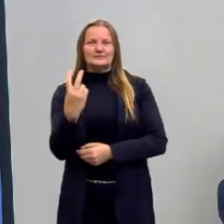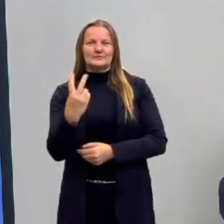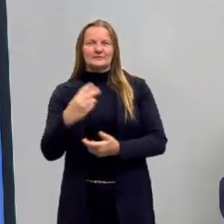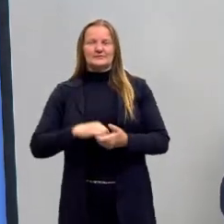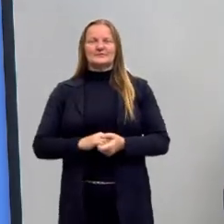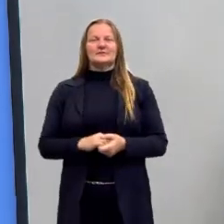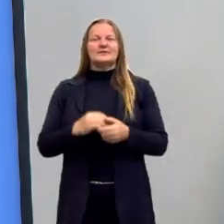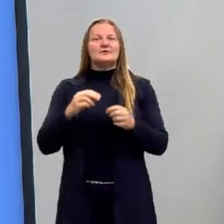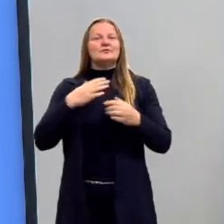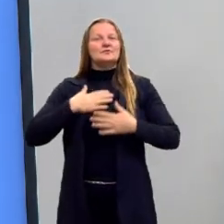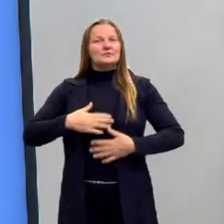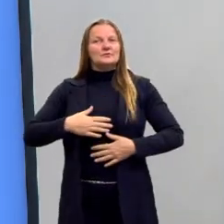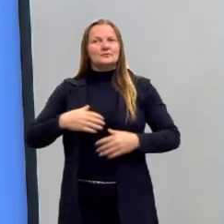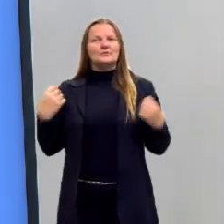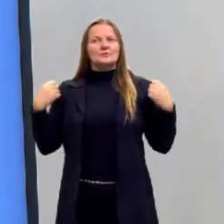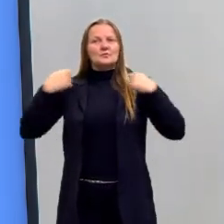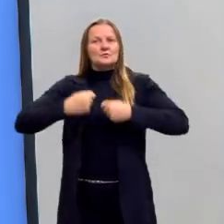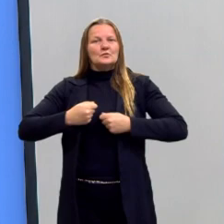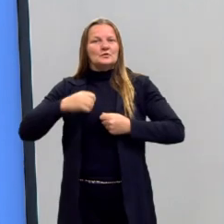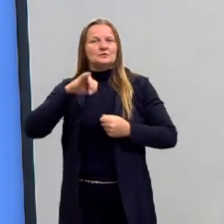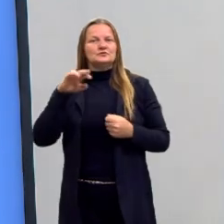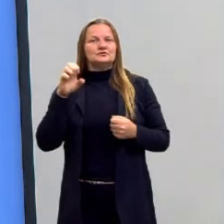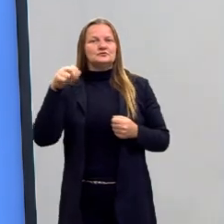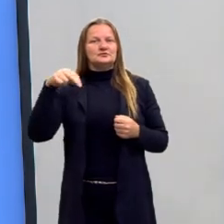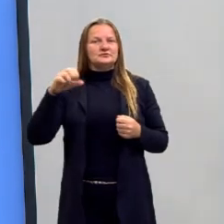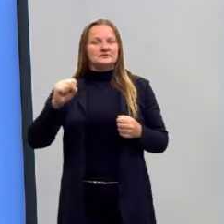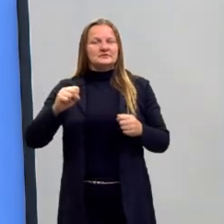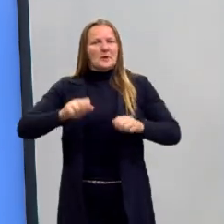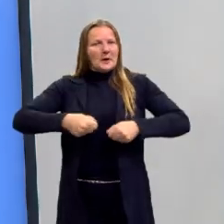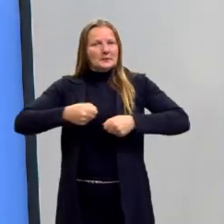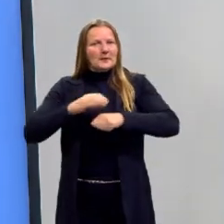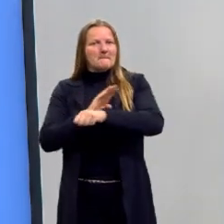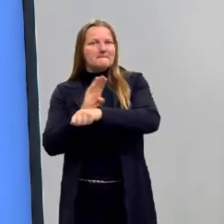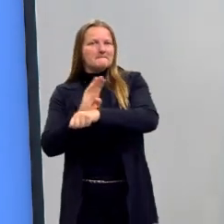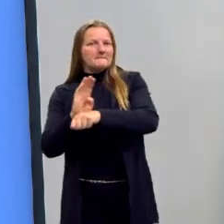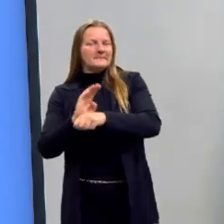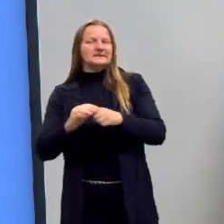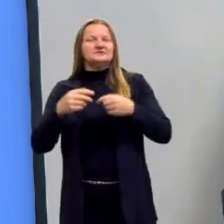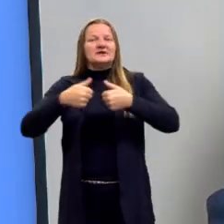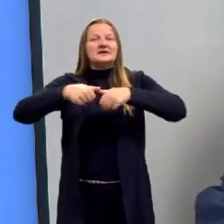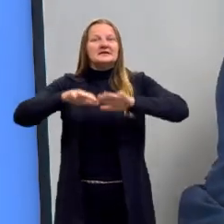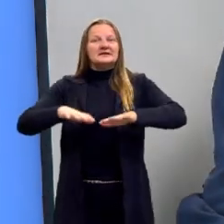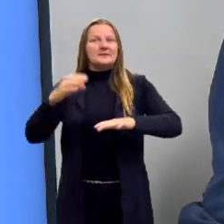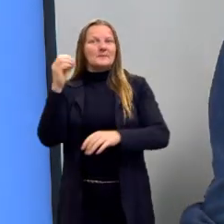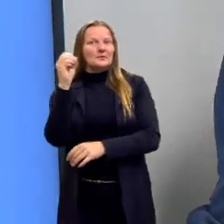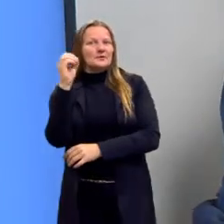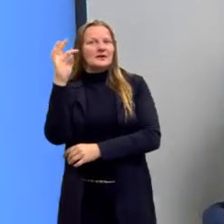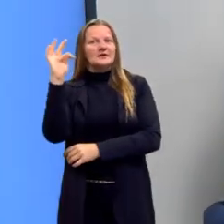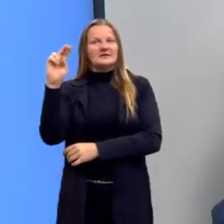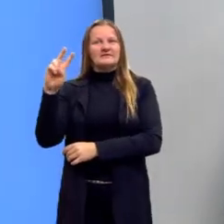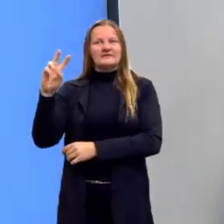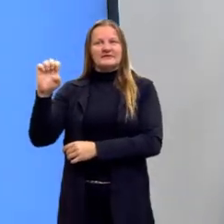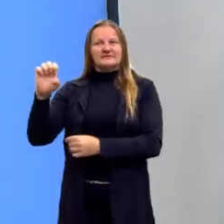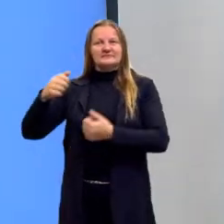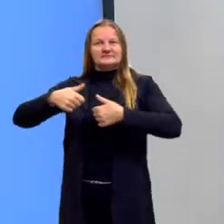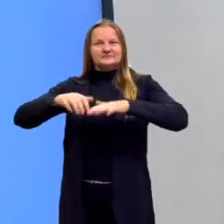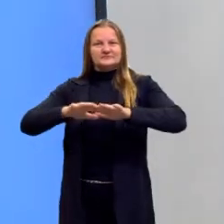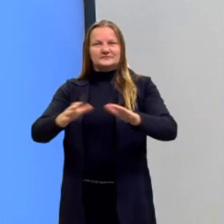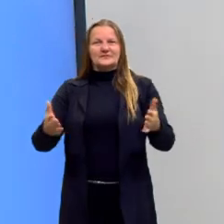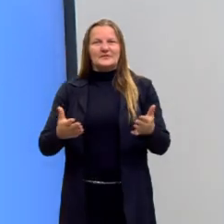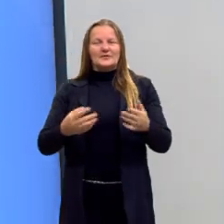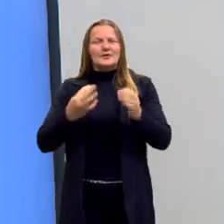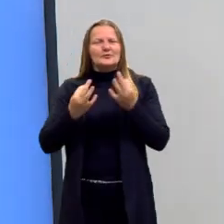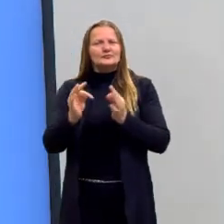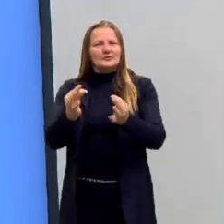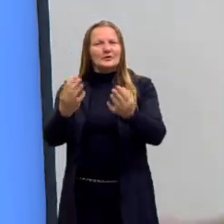uma camiseta jeans e uma calça bege. Estou aqui na TVE Porto Alegre, nos estúdios com o pessoal da equipe